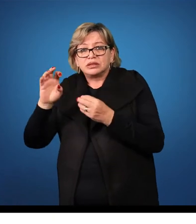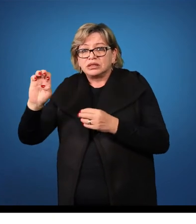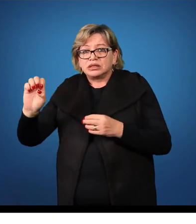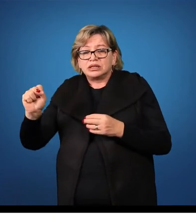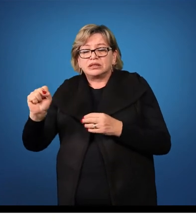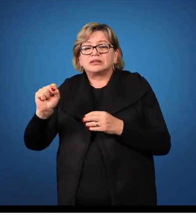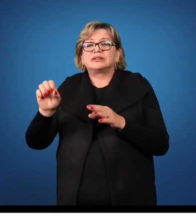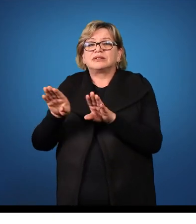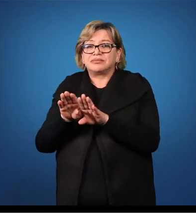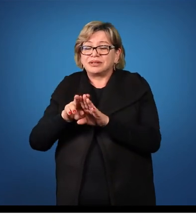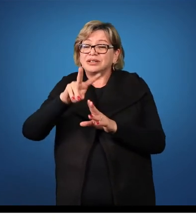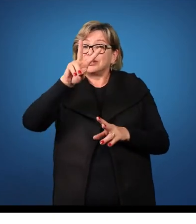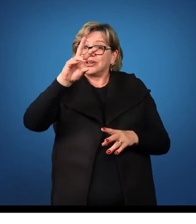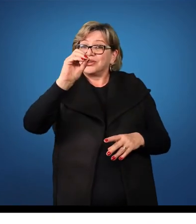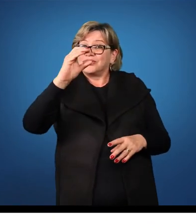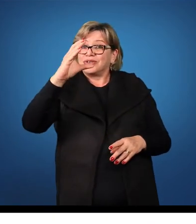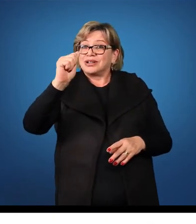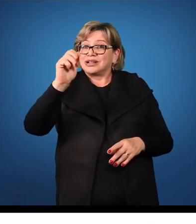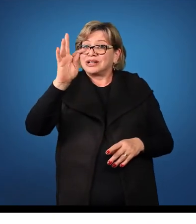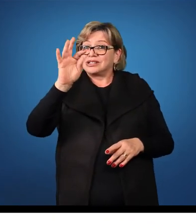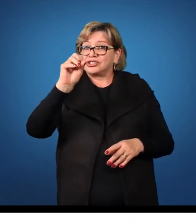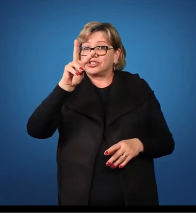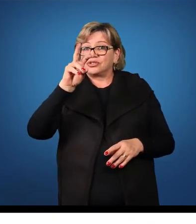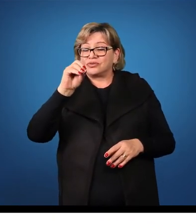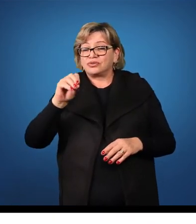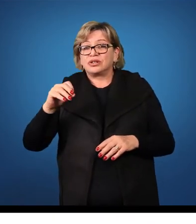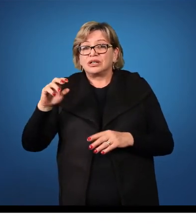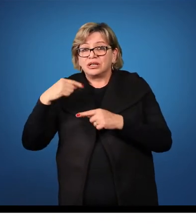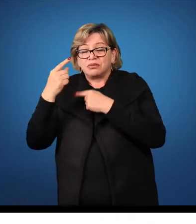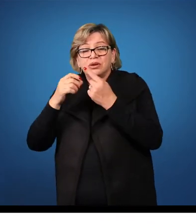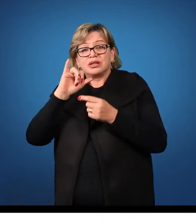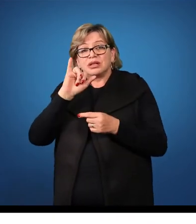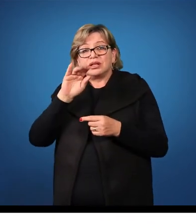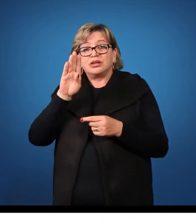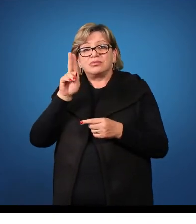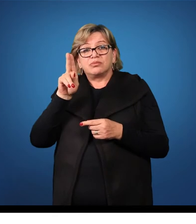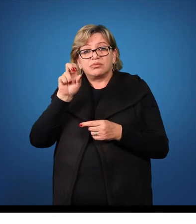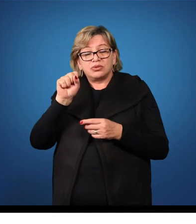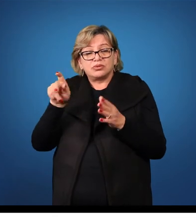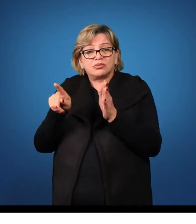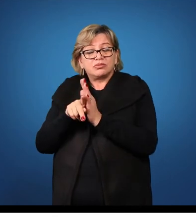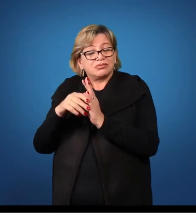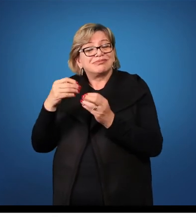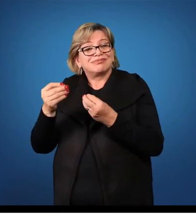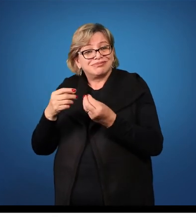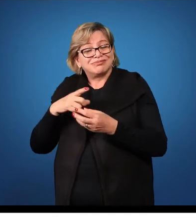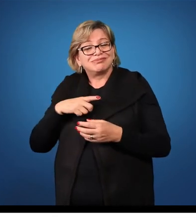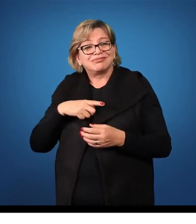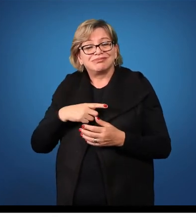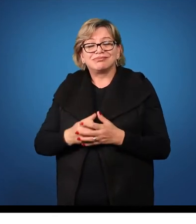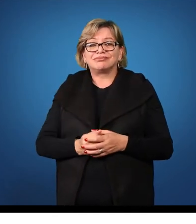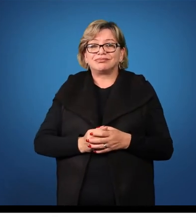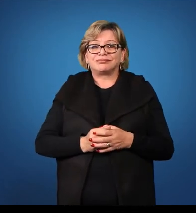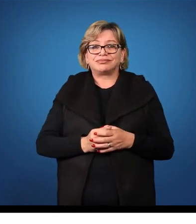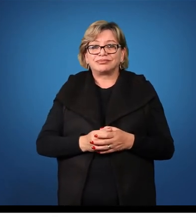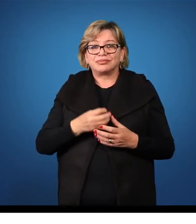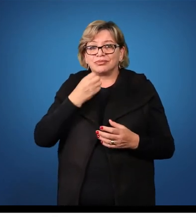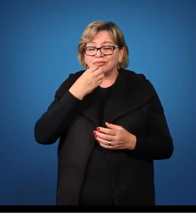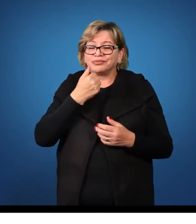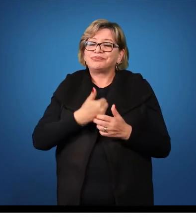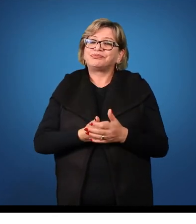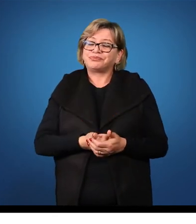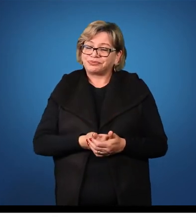para vocativo e IBUS para o ablativo. Pois bem,